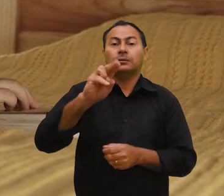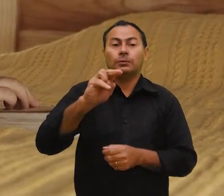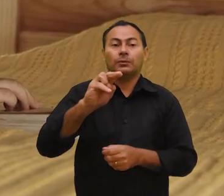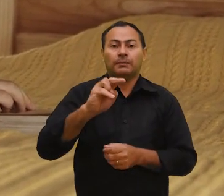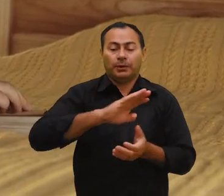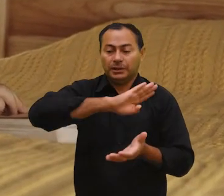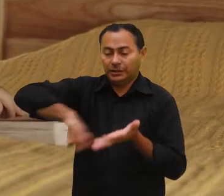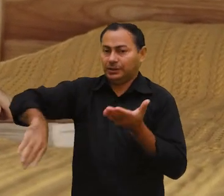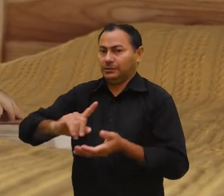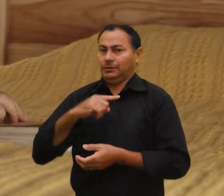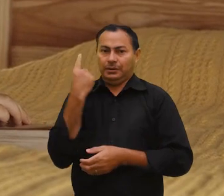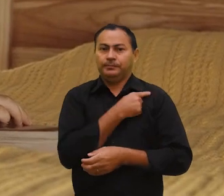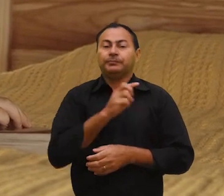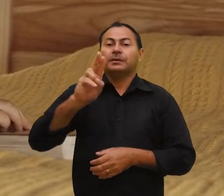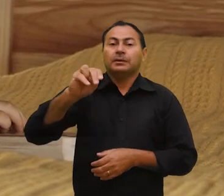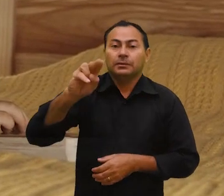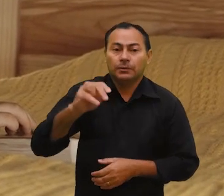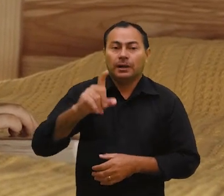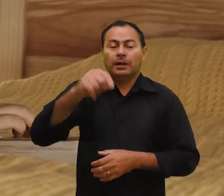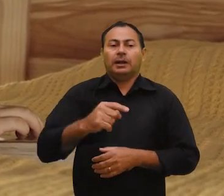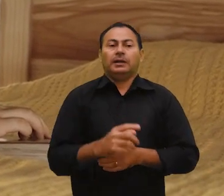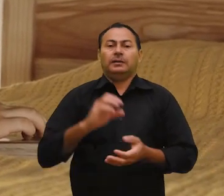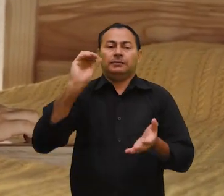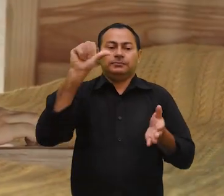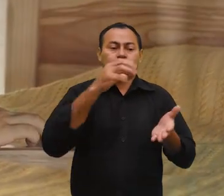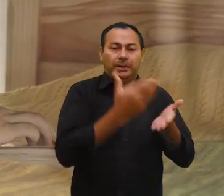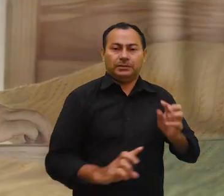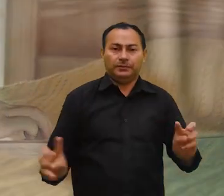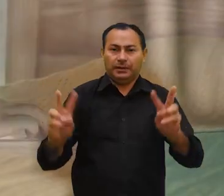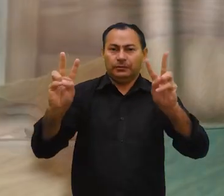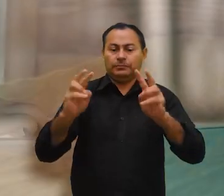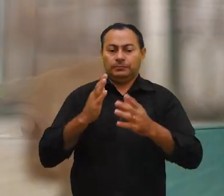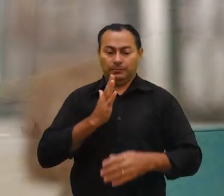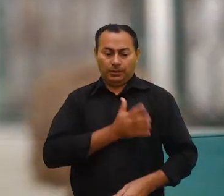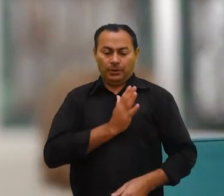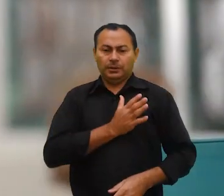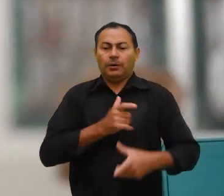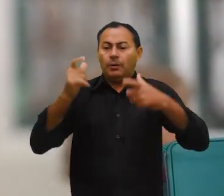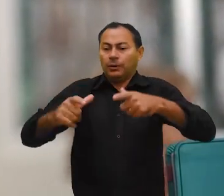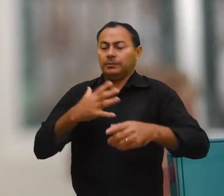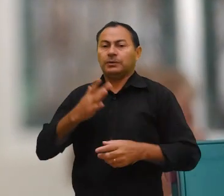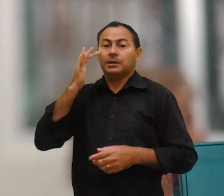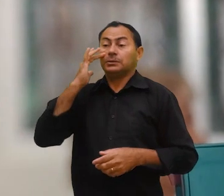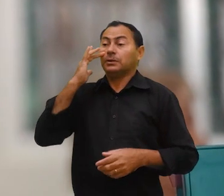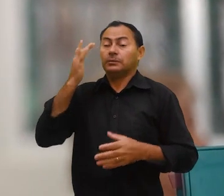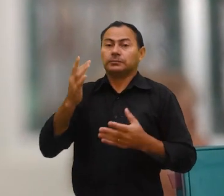jamais podem ser tirados de nós e que jamais são desvalorizados. Meu coração está onde está o meu tesouro.